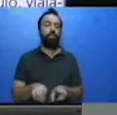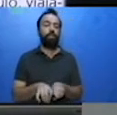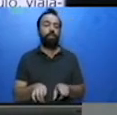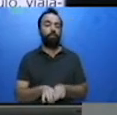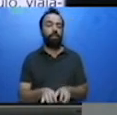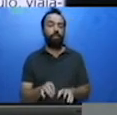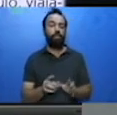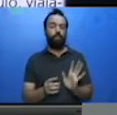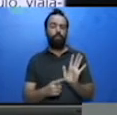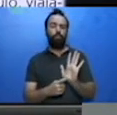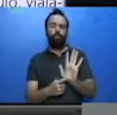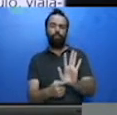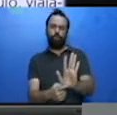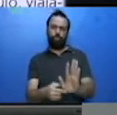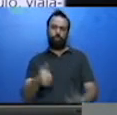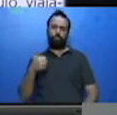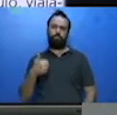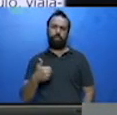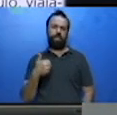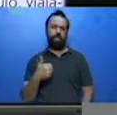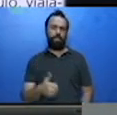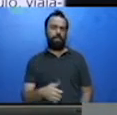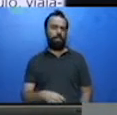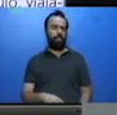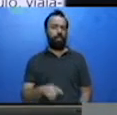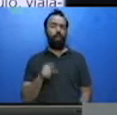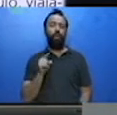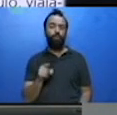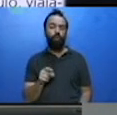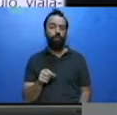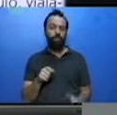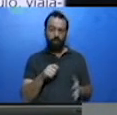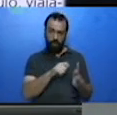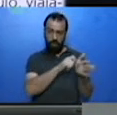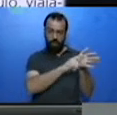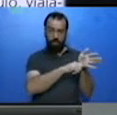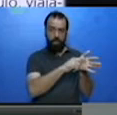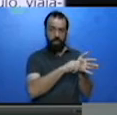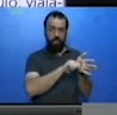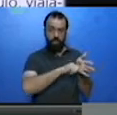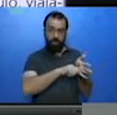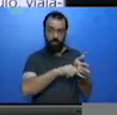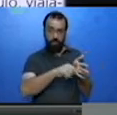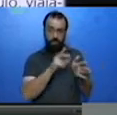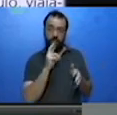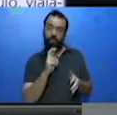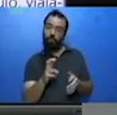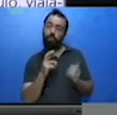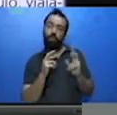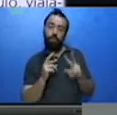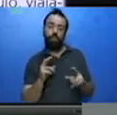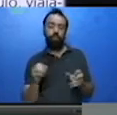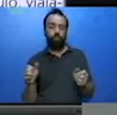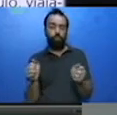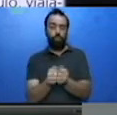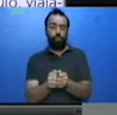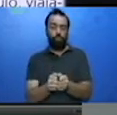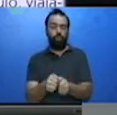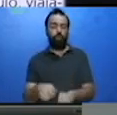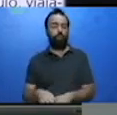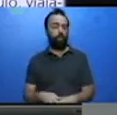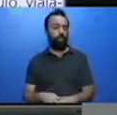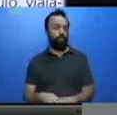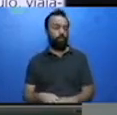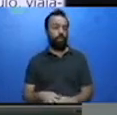vocês preencheram as respostas de forma coletiva, não é mesmo? Então, vamos trabalhar o exercício em